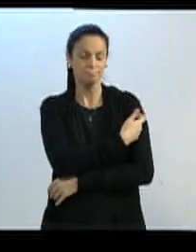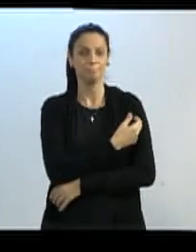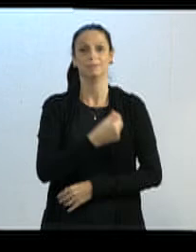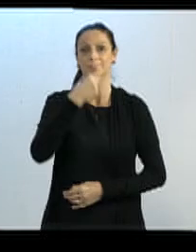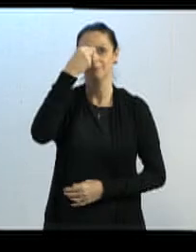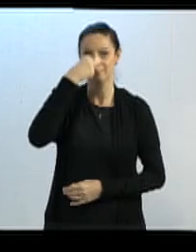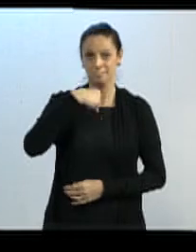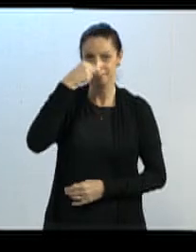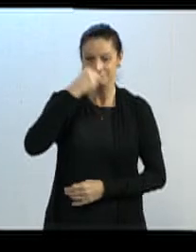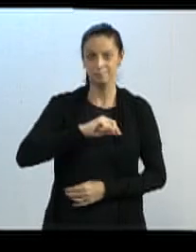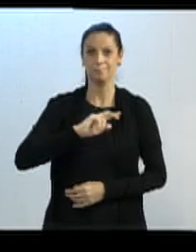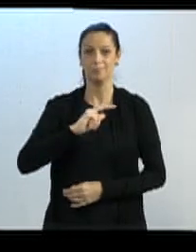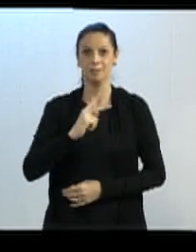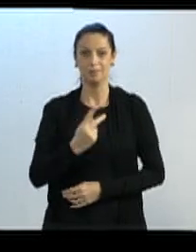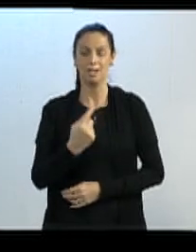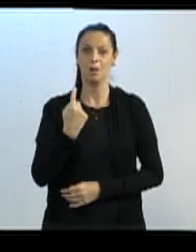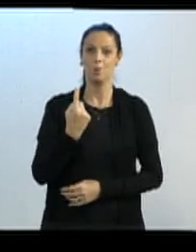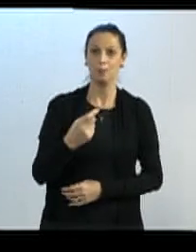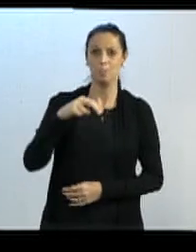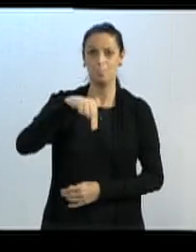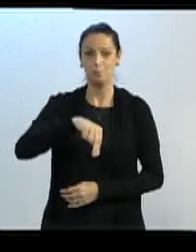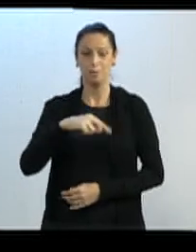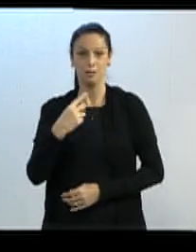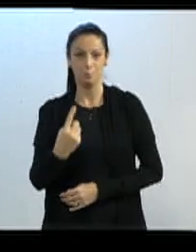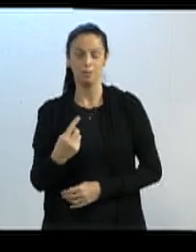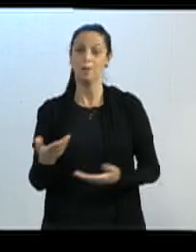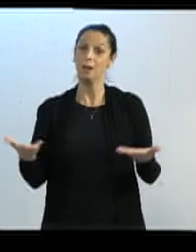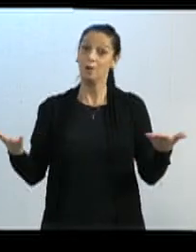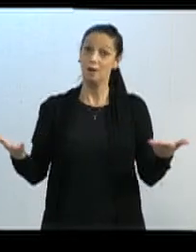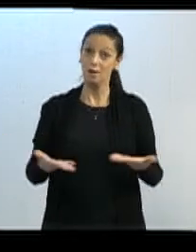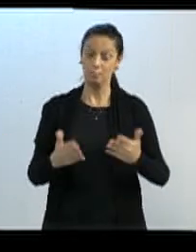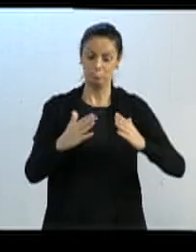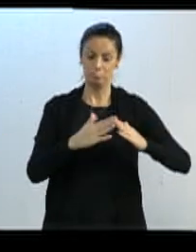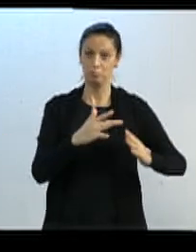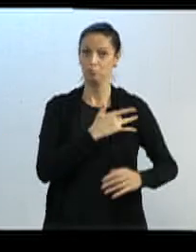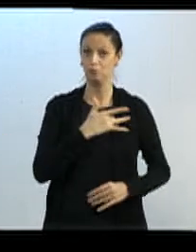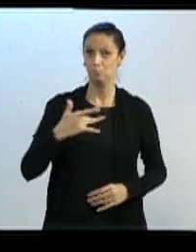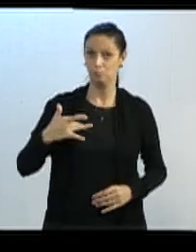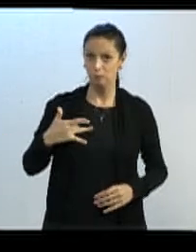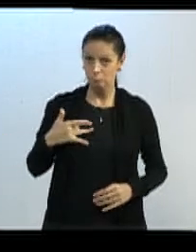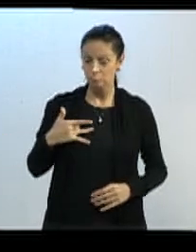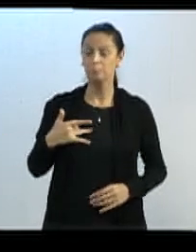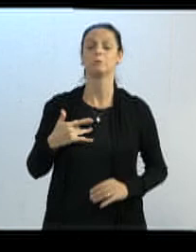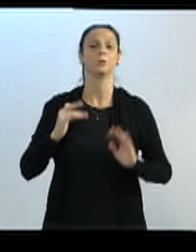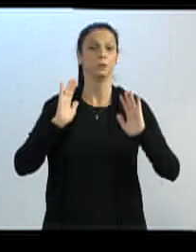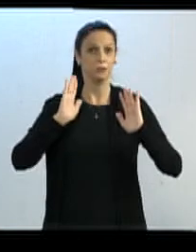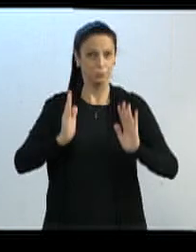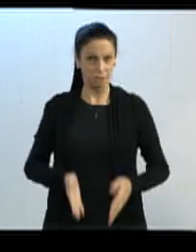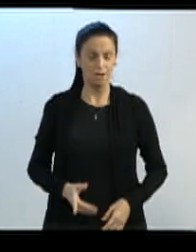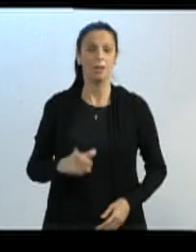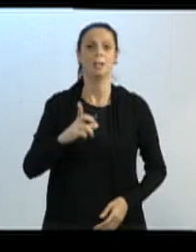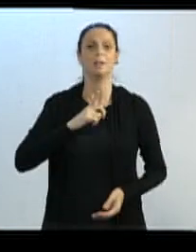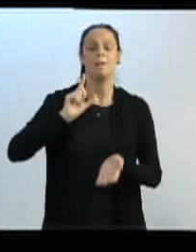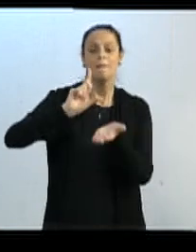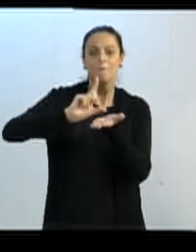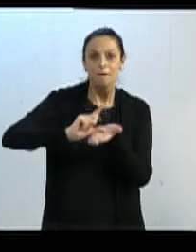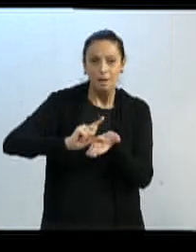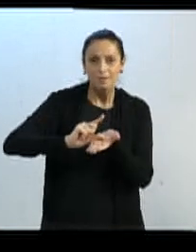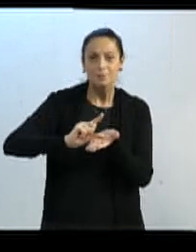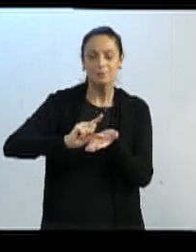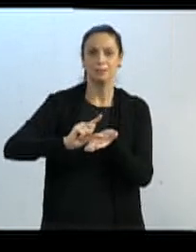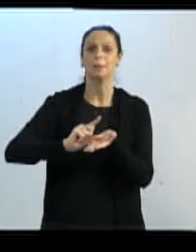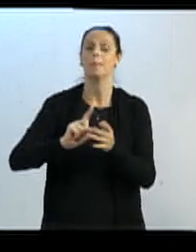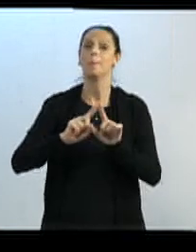Então, as nossas unidades de saúde, que têm sala de vacina, estão vacinando, também é importante fazer o